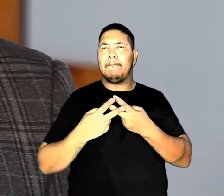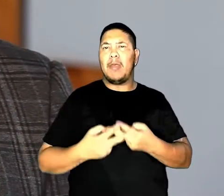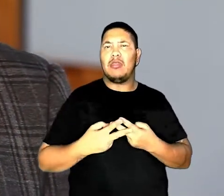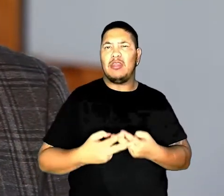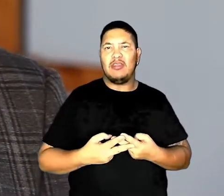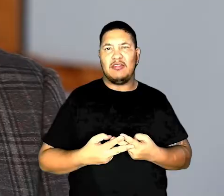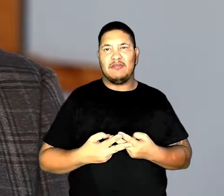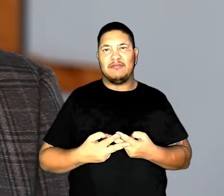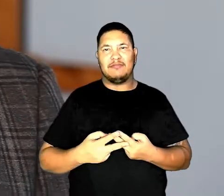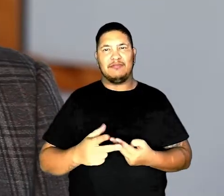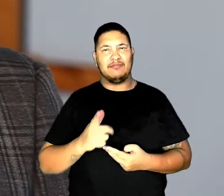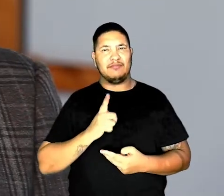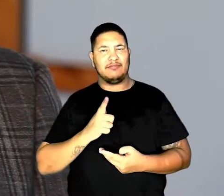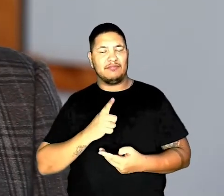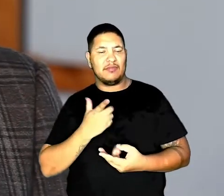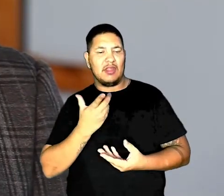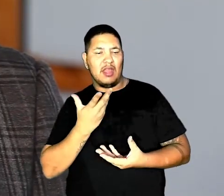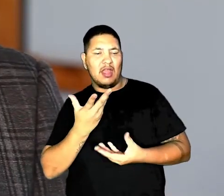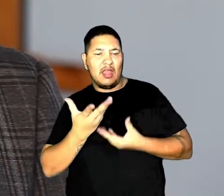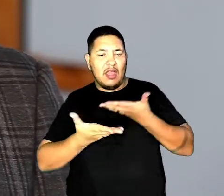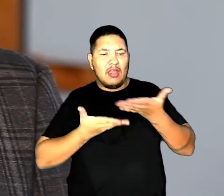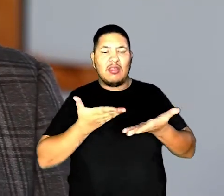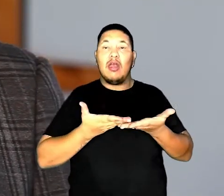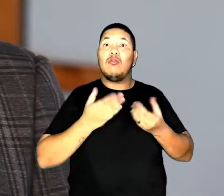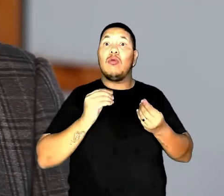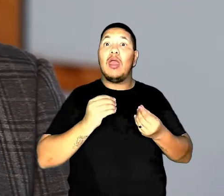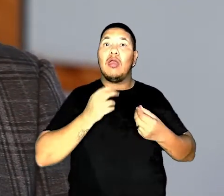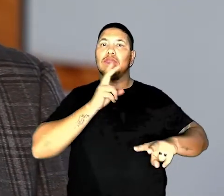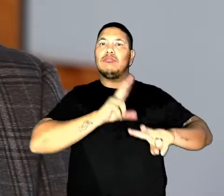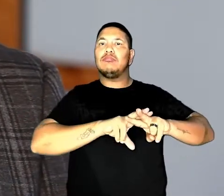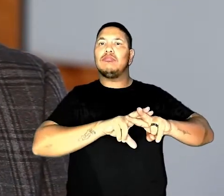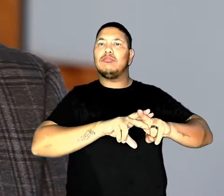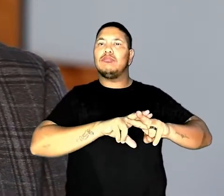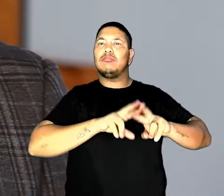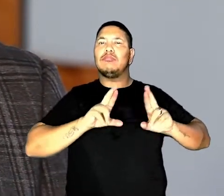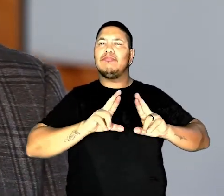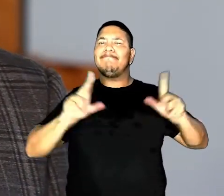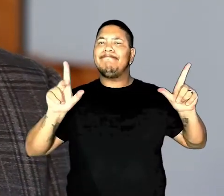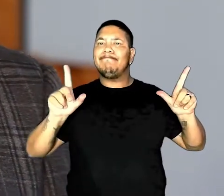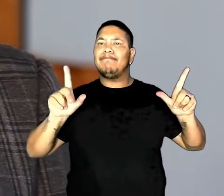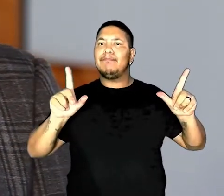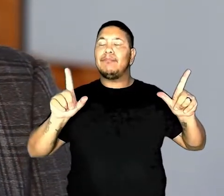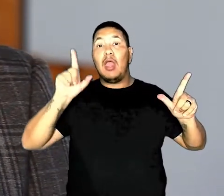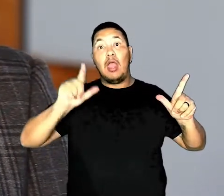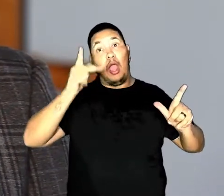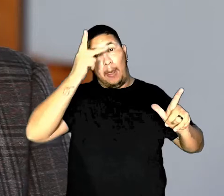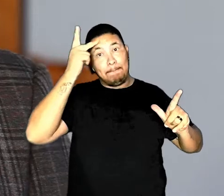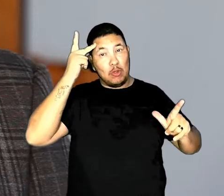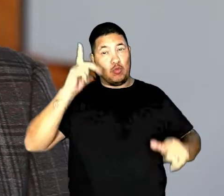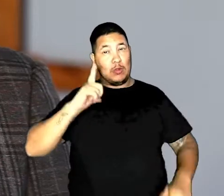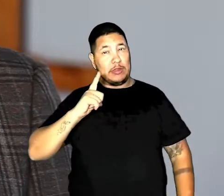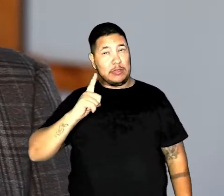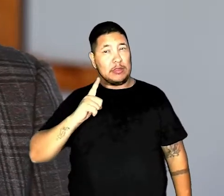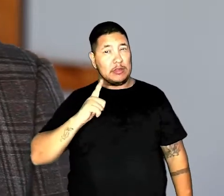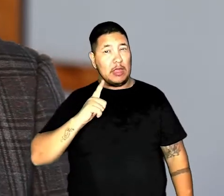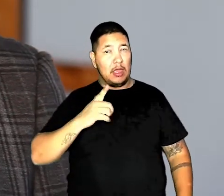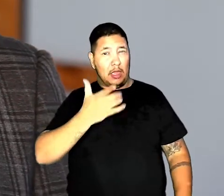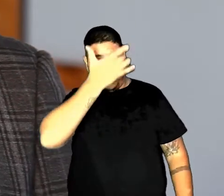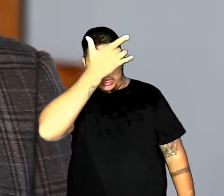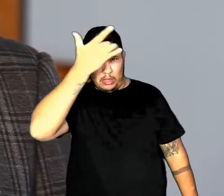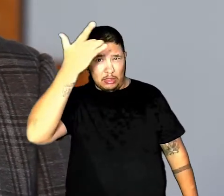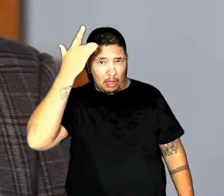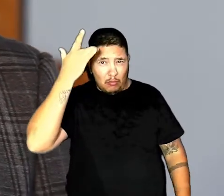pacientes, elas estão sendo tratadas como detentos. Há uma distinção. São pessoas que têm